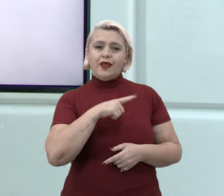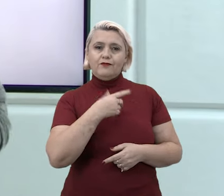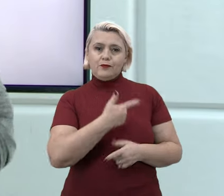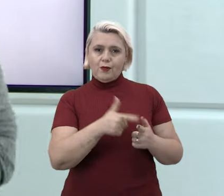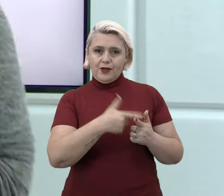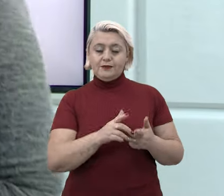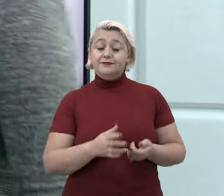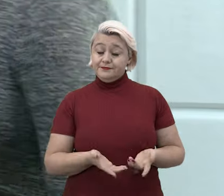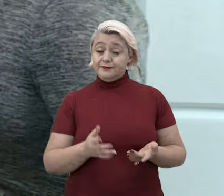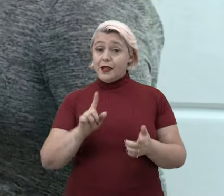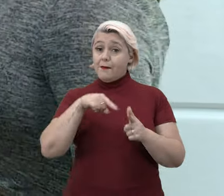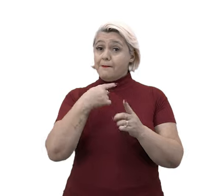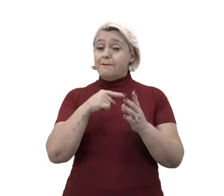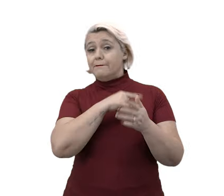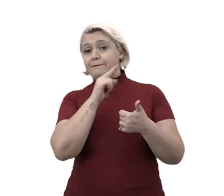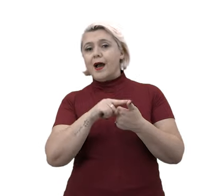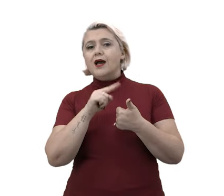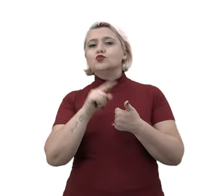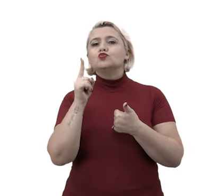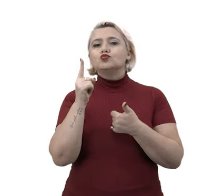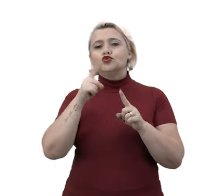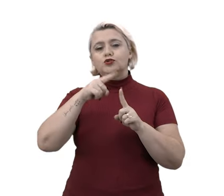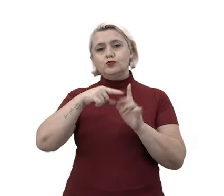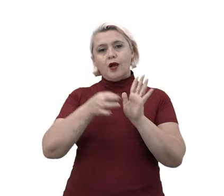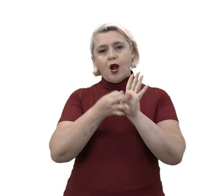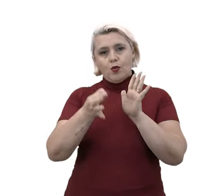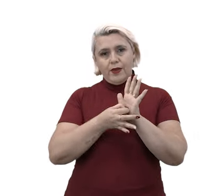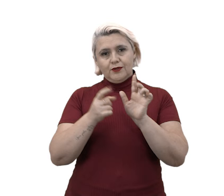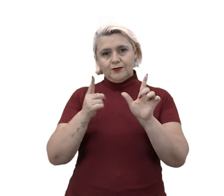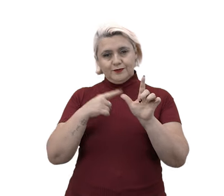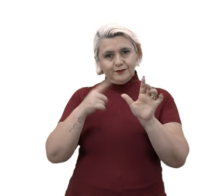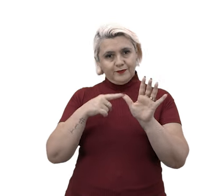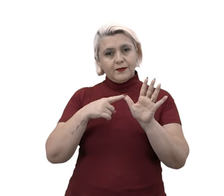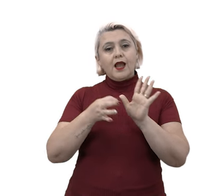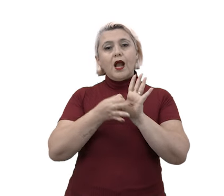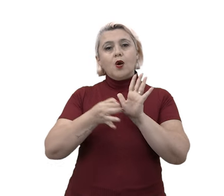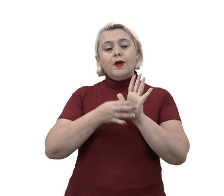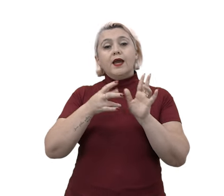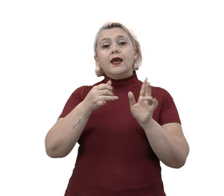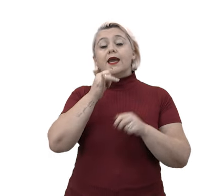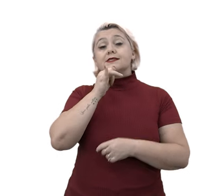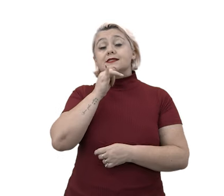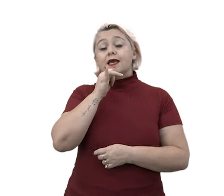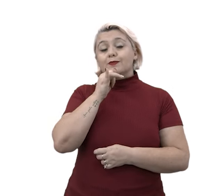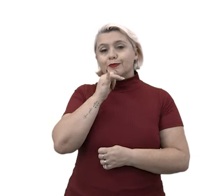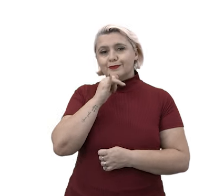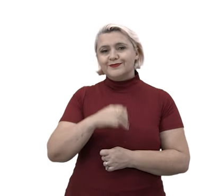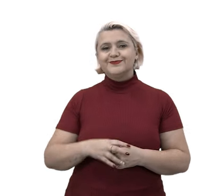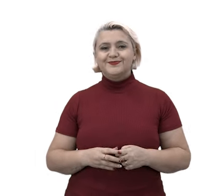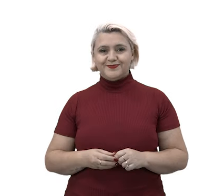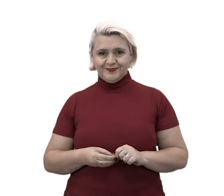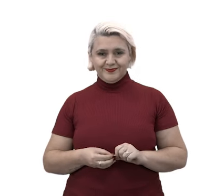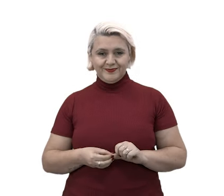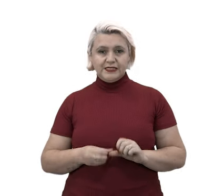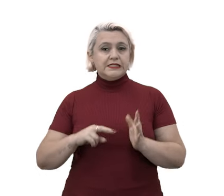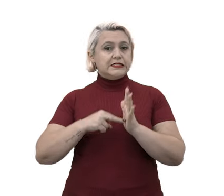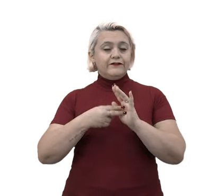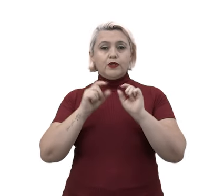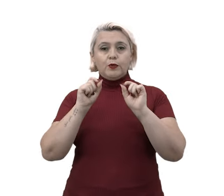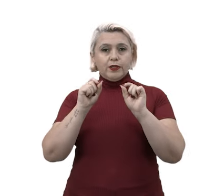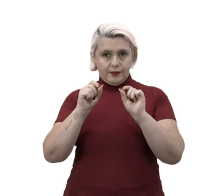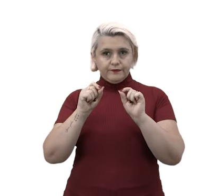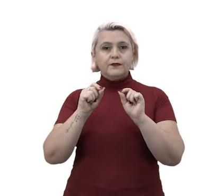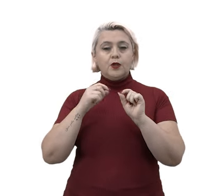Mais um tipo de argumento, vamos lá? Argumento por exemplificação. Consiste em usar como